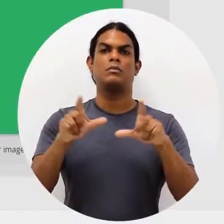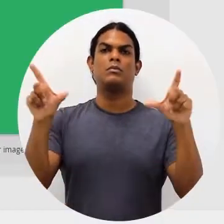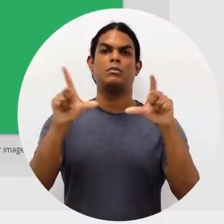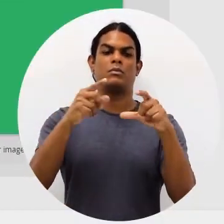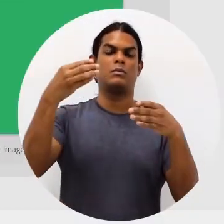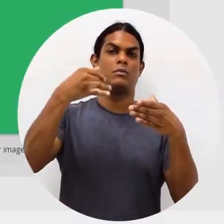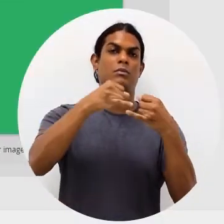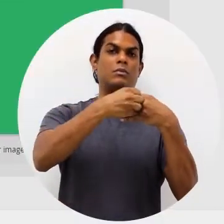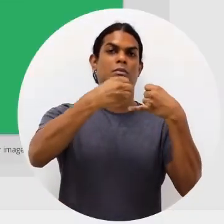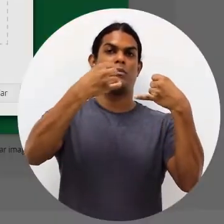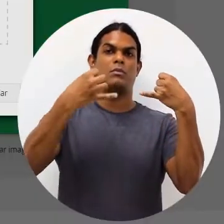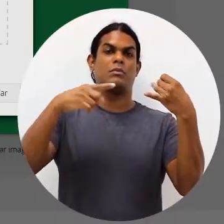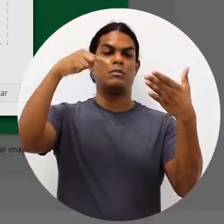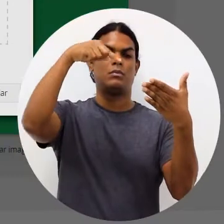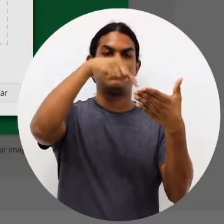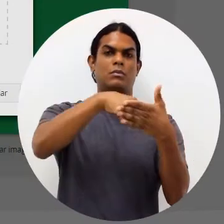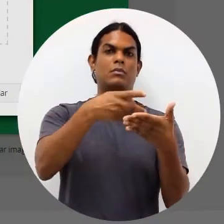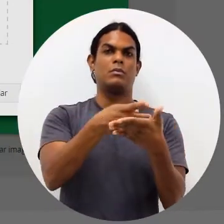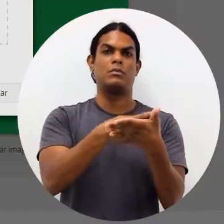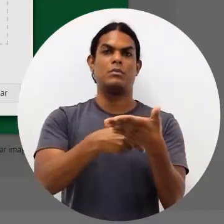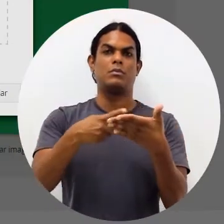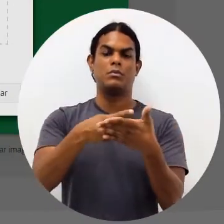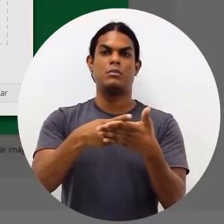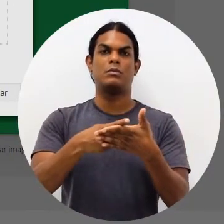e insere aqui.